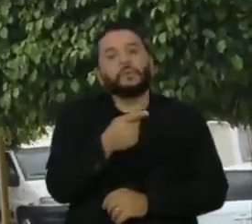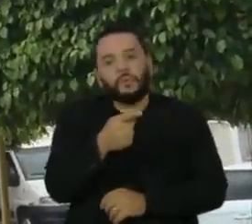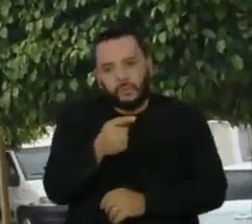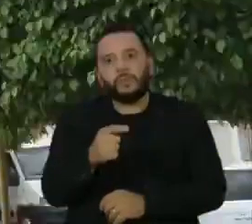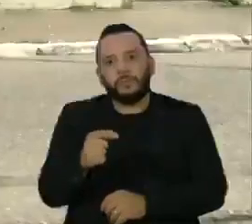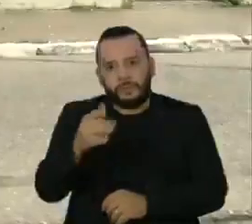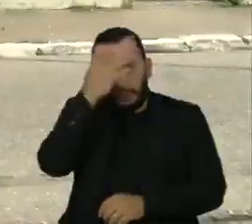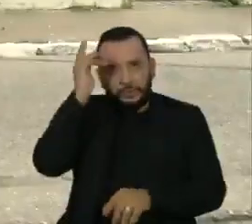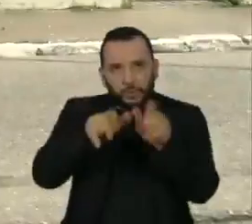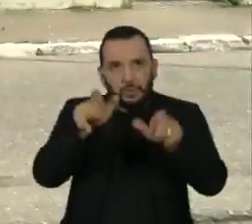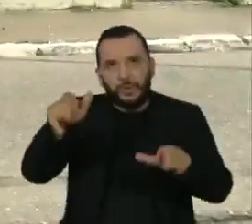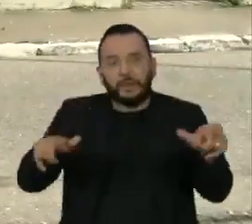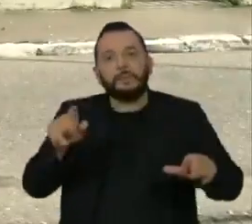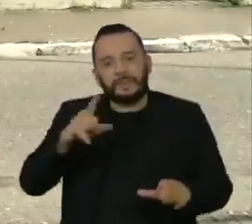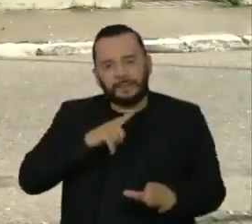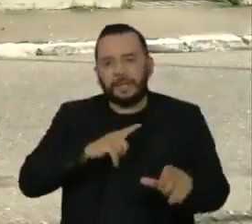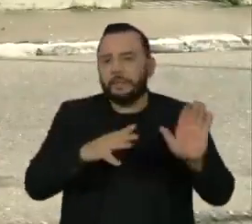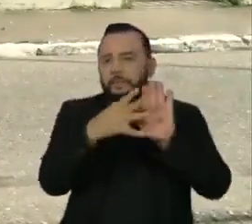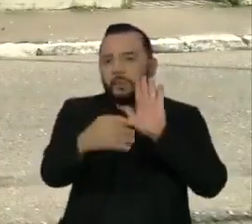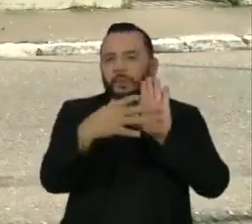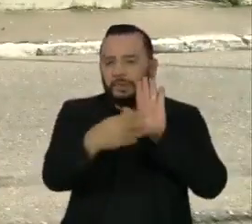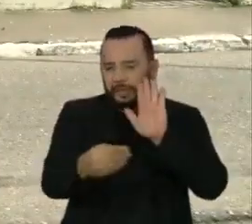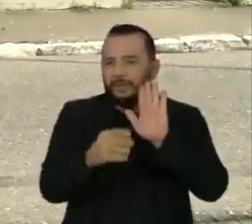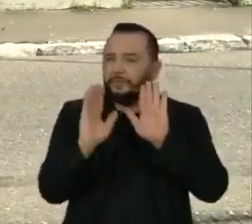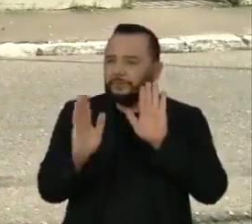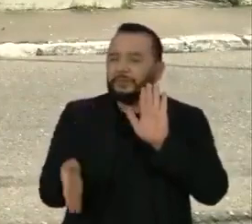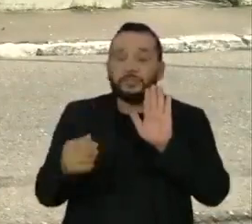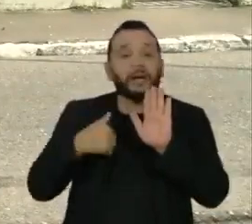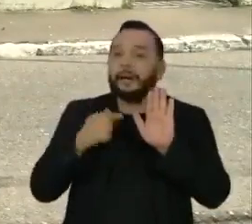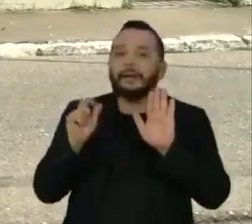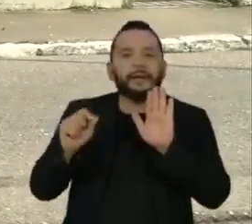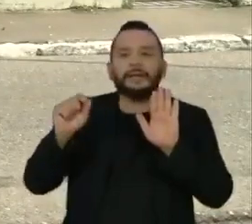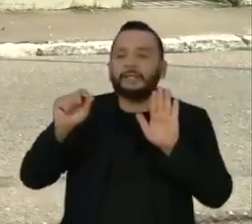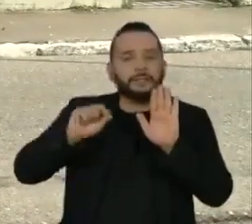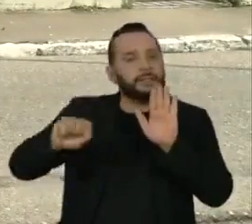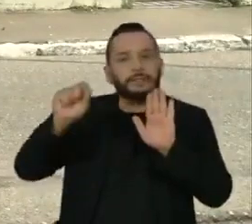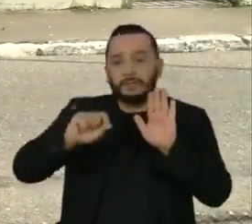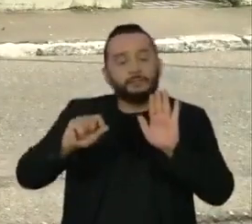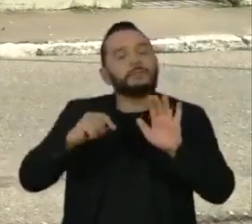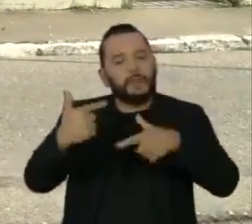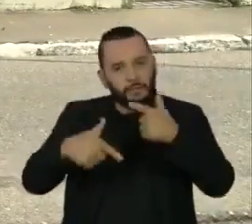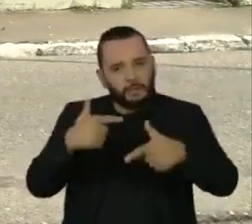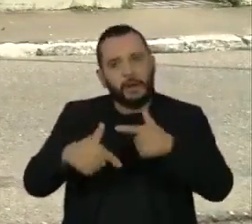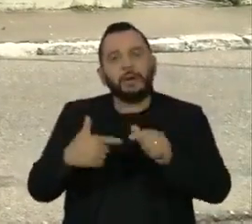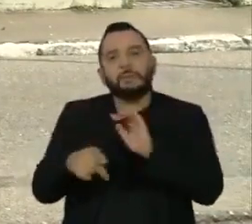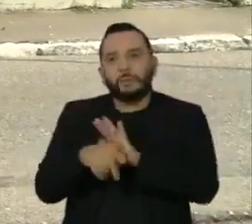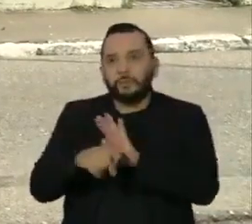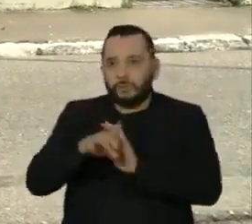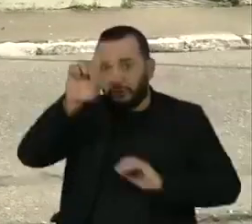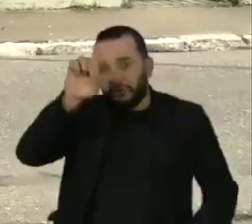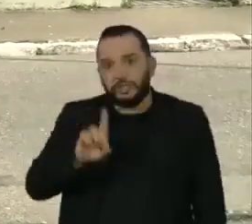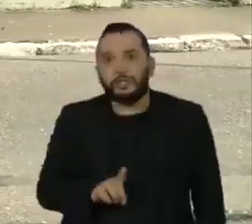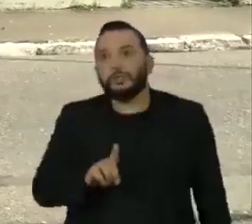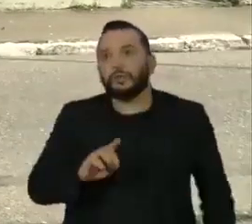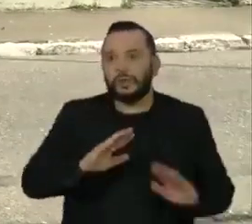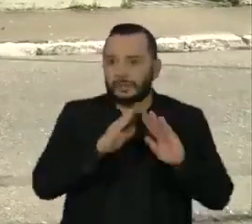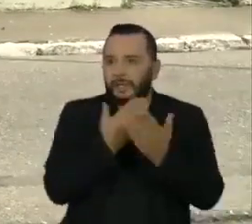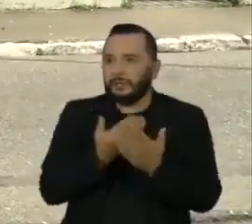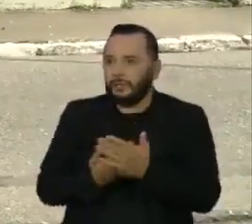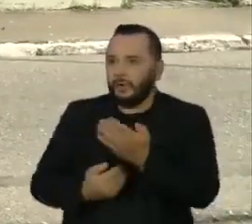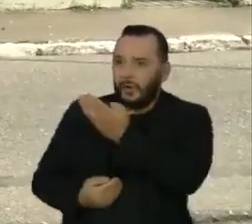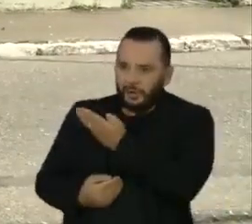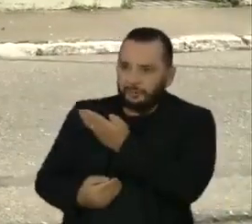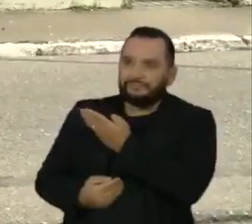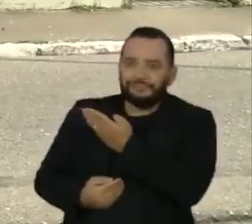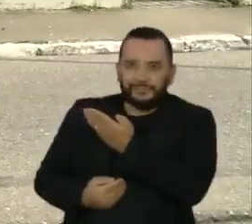nacionais. Uma das histórias que chama a atenção na cidade é o trabalho desenvolvido pelo diretor deste colégio,